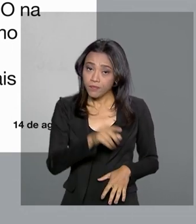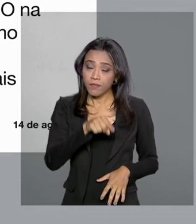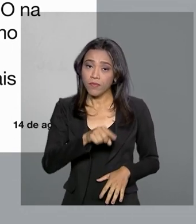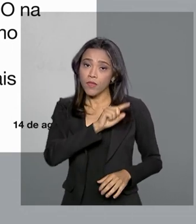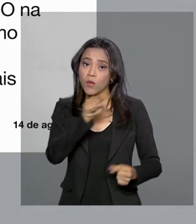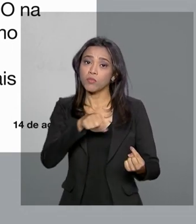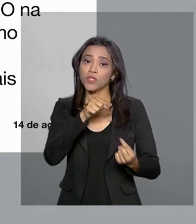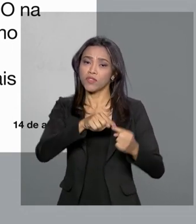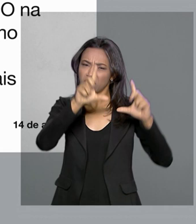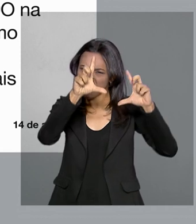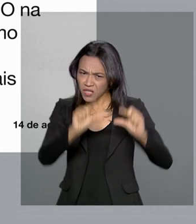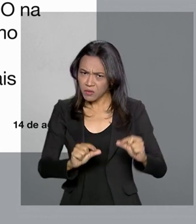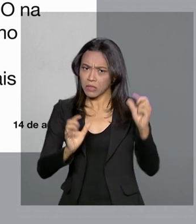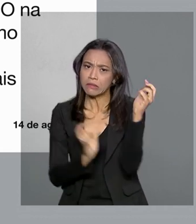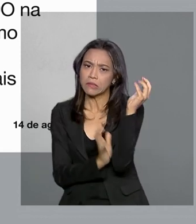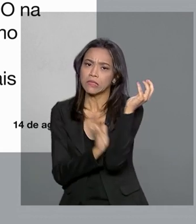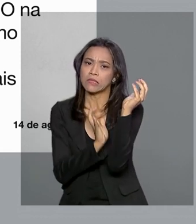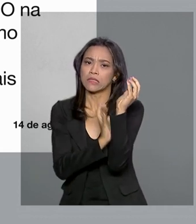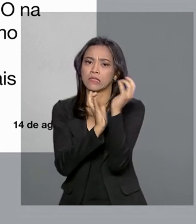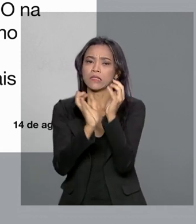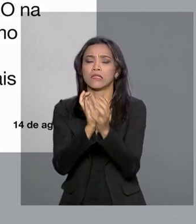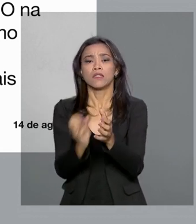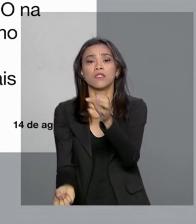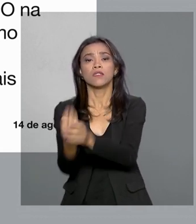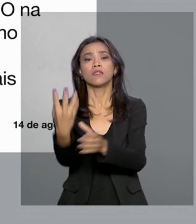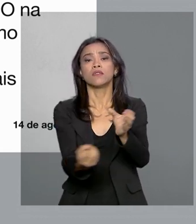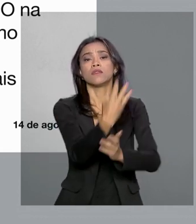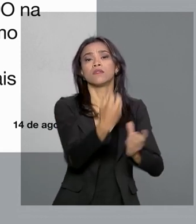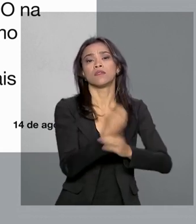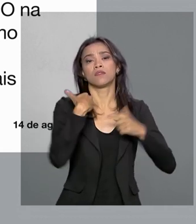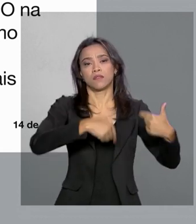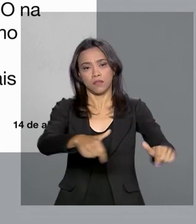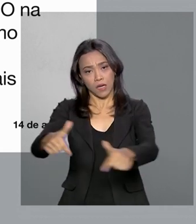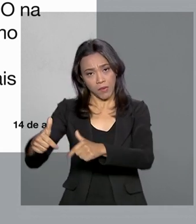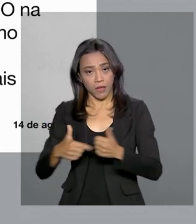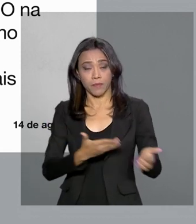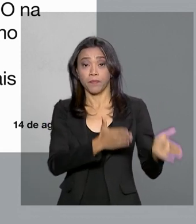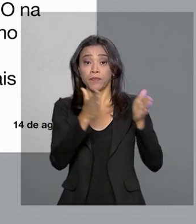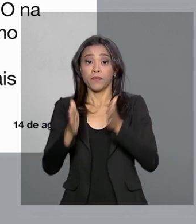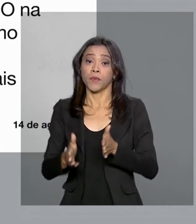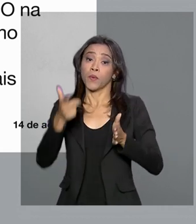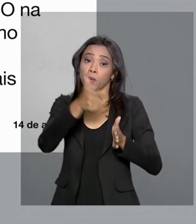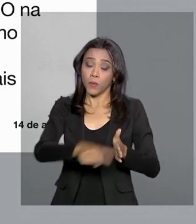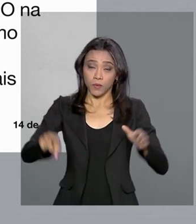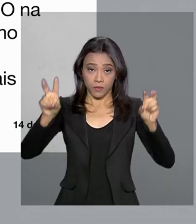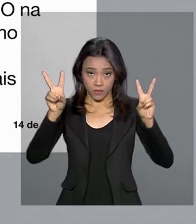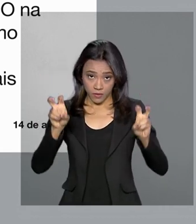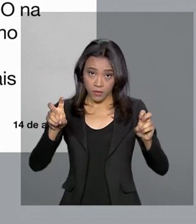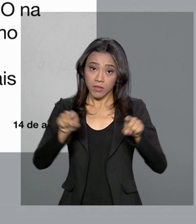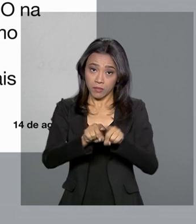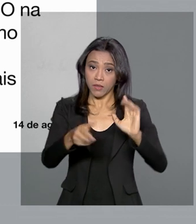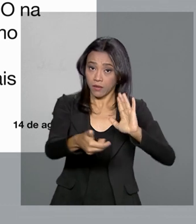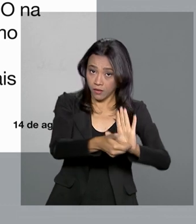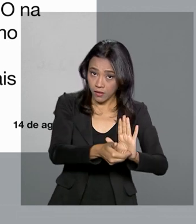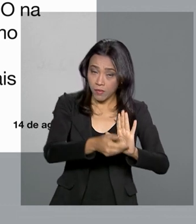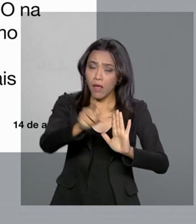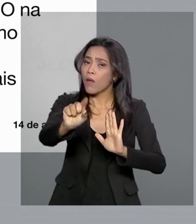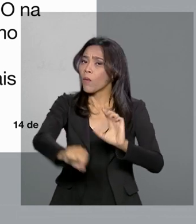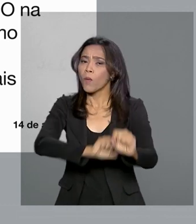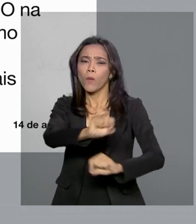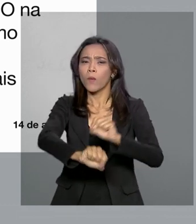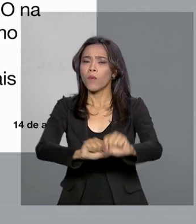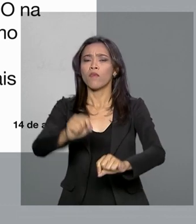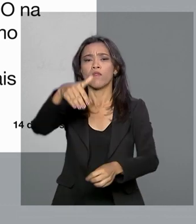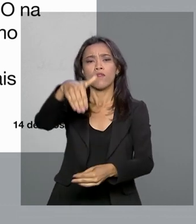reduzir a burocracia e gerar mais empregos. Outro assunto também na Câmara, nessa semana, é a votação da